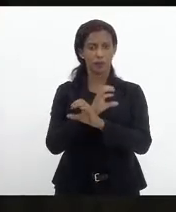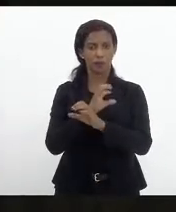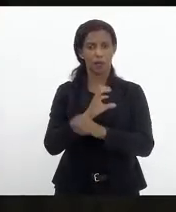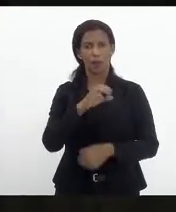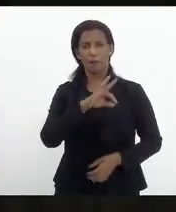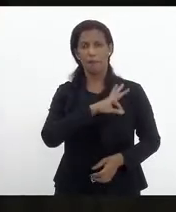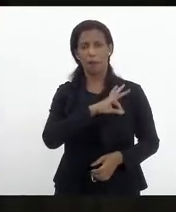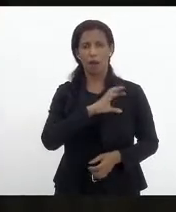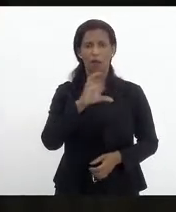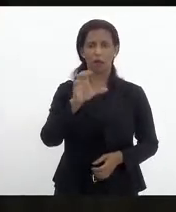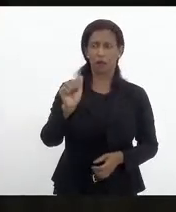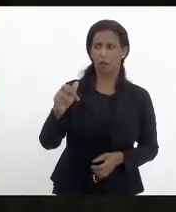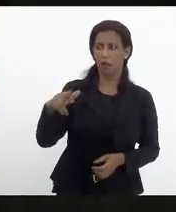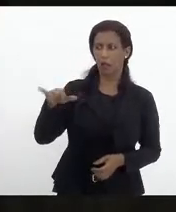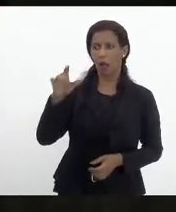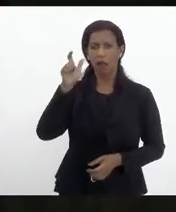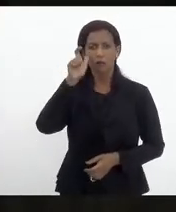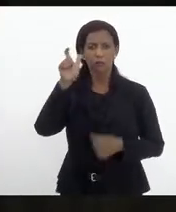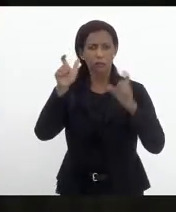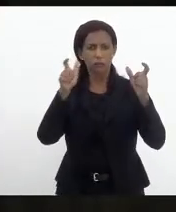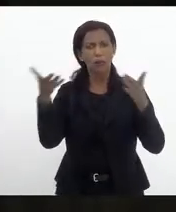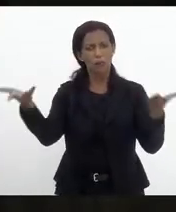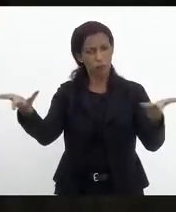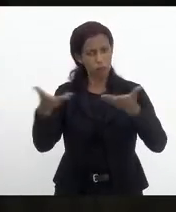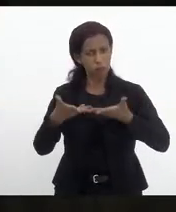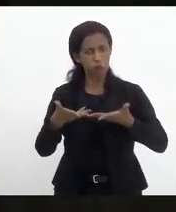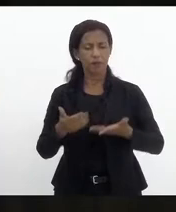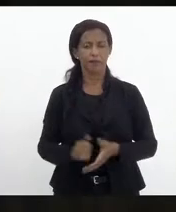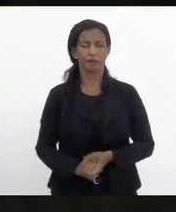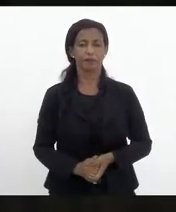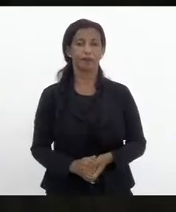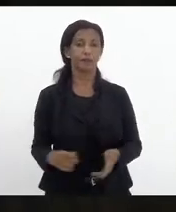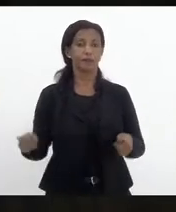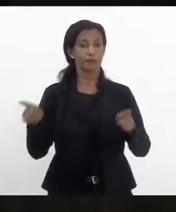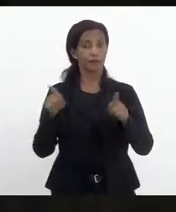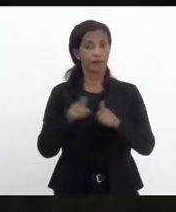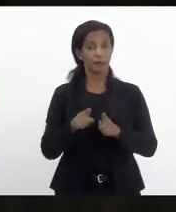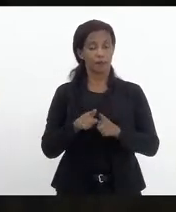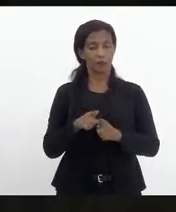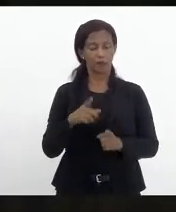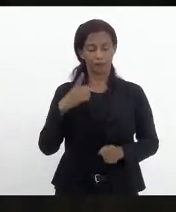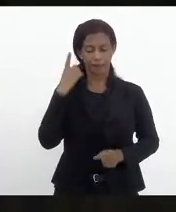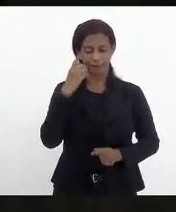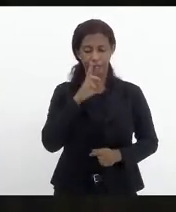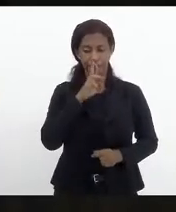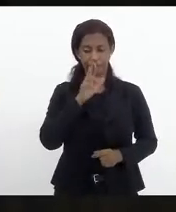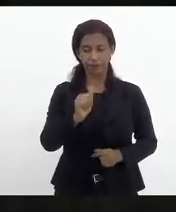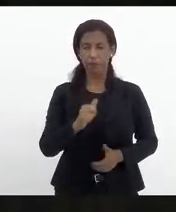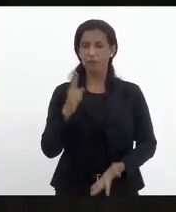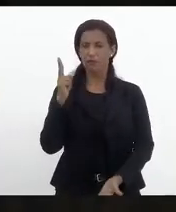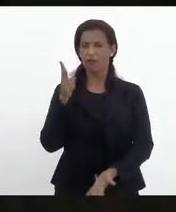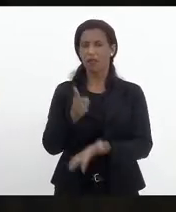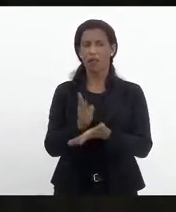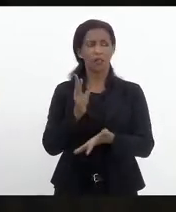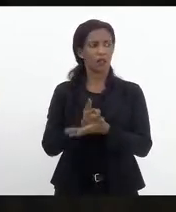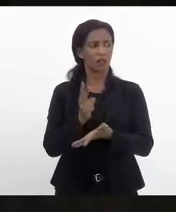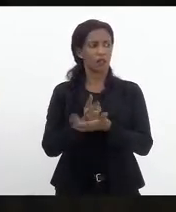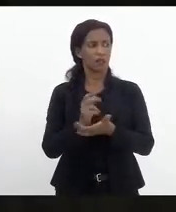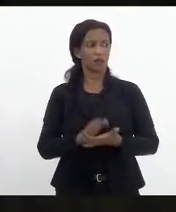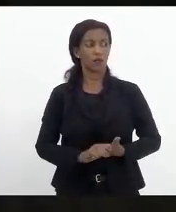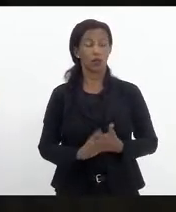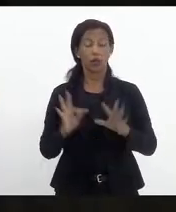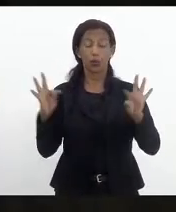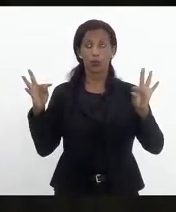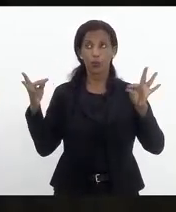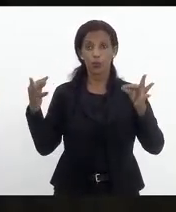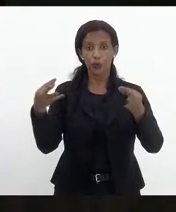Augusto, todos os interessados, por favor. Agora também, deputado Rodrigo, aqui como sempre a gente faz, recebemos